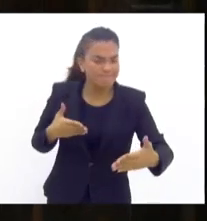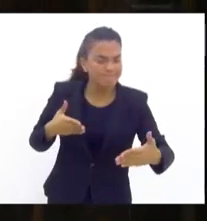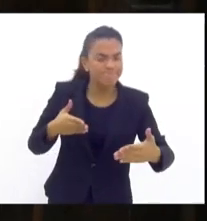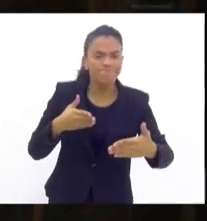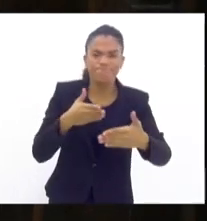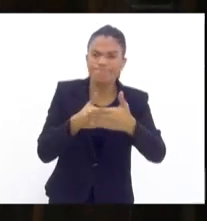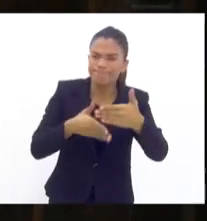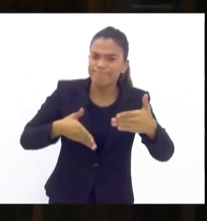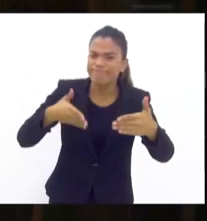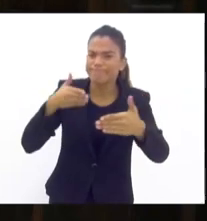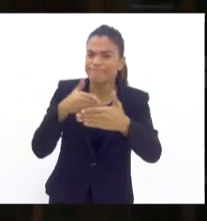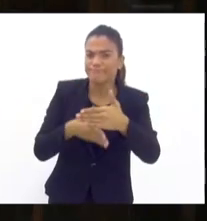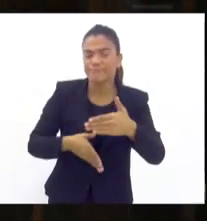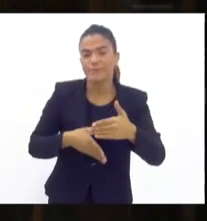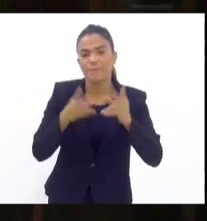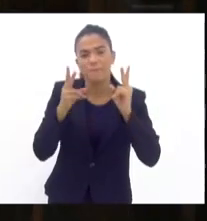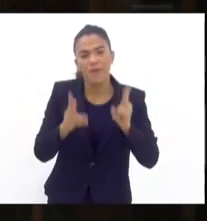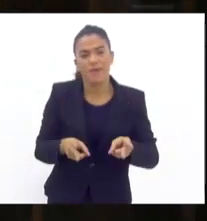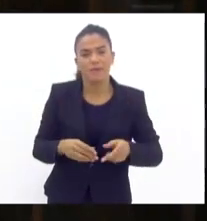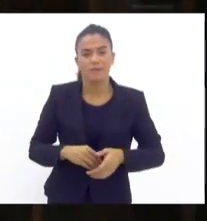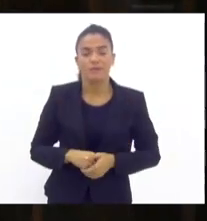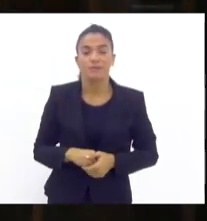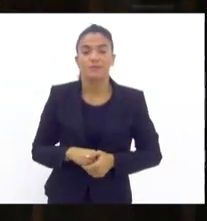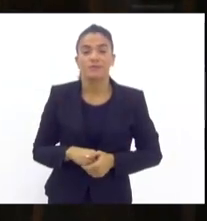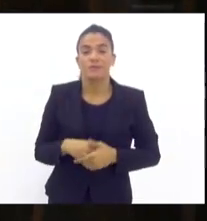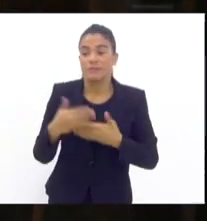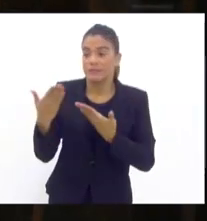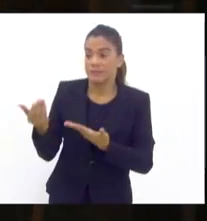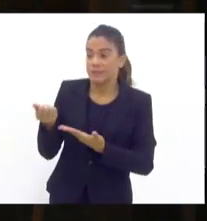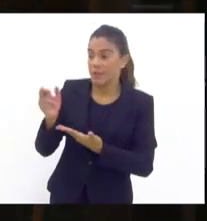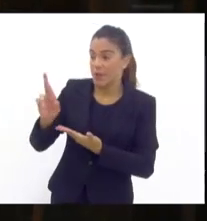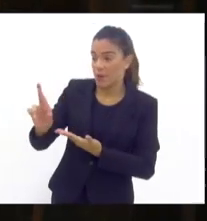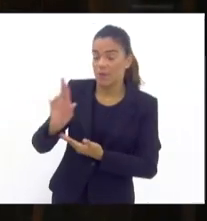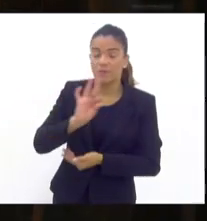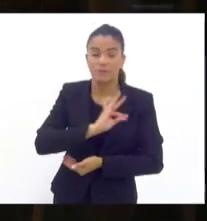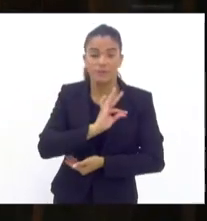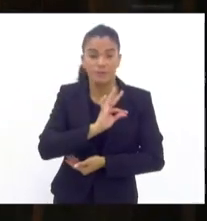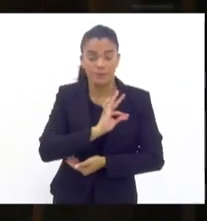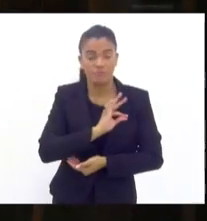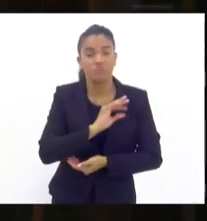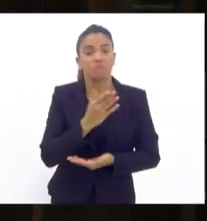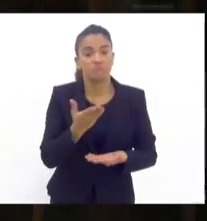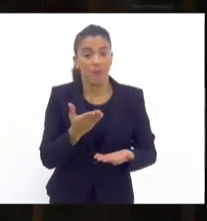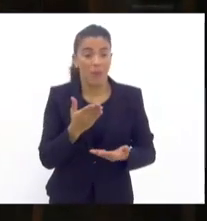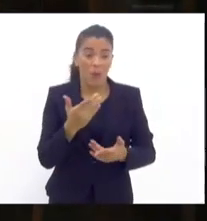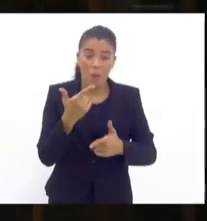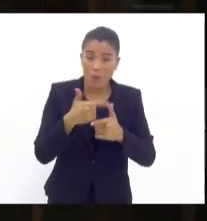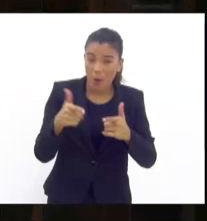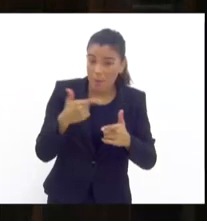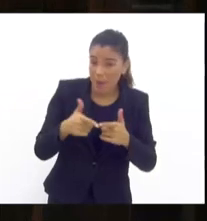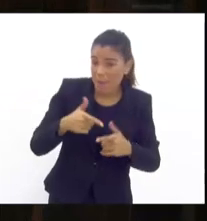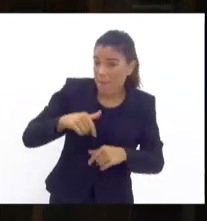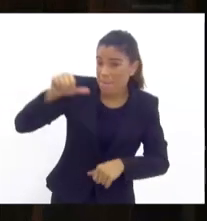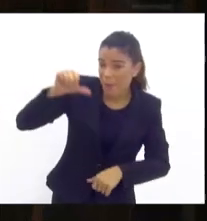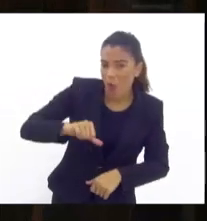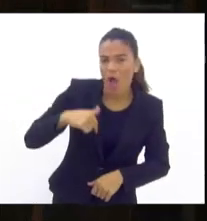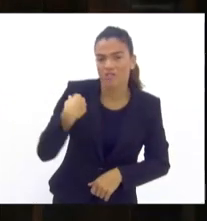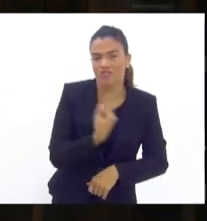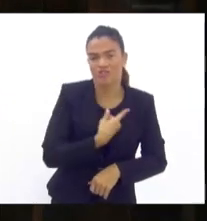senhores deputados, senhores policiais, a parte pesada nós já fizemos em Brasília.